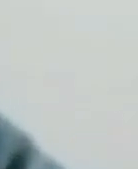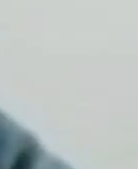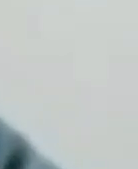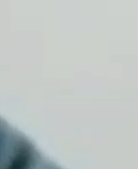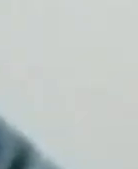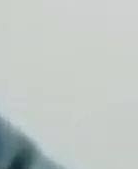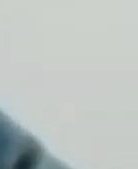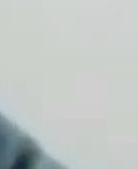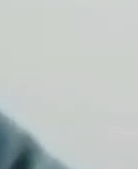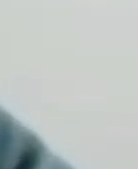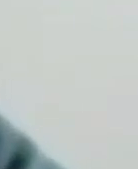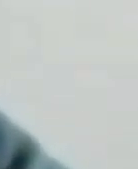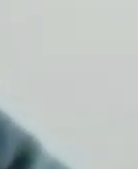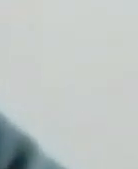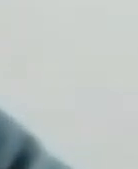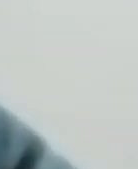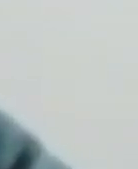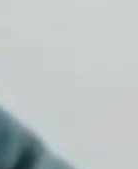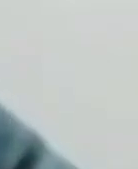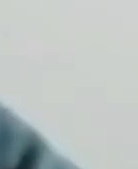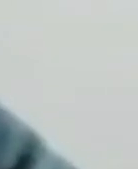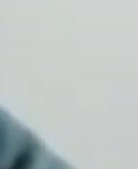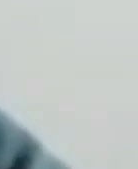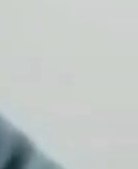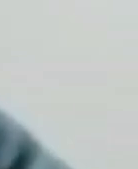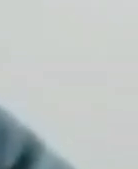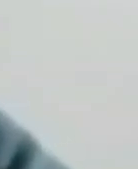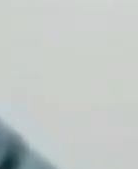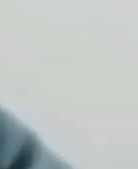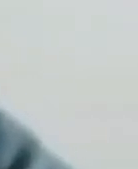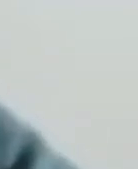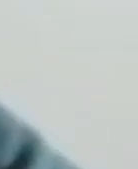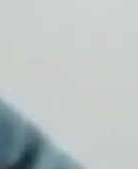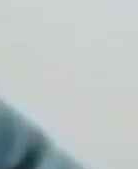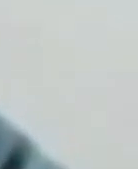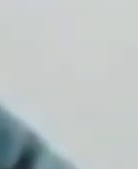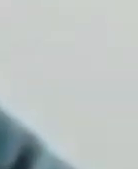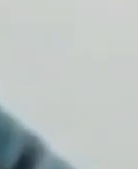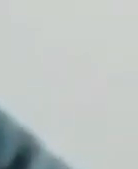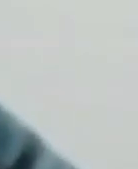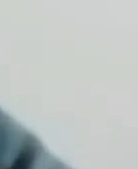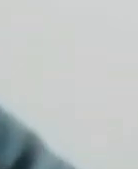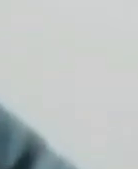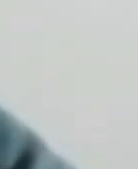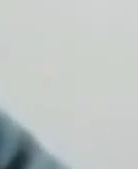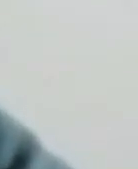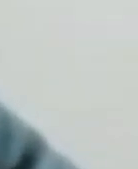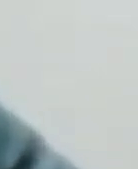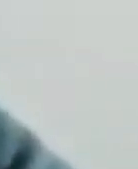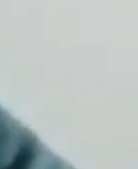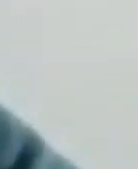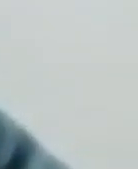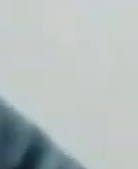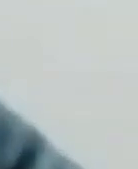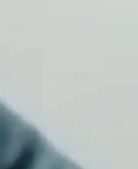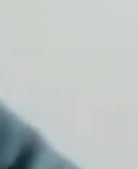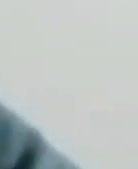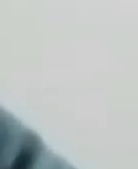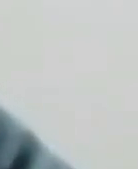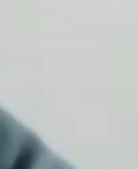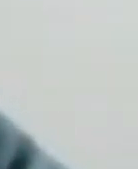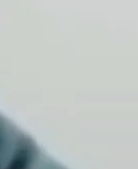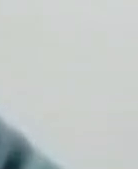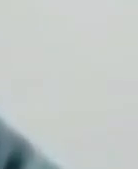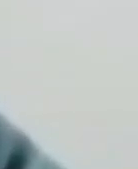a liberdade, a dignidade, um hospital, o que quer que seja. Mas não deixe ele morrer.